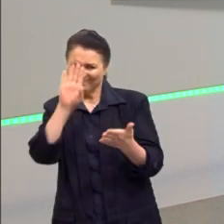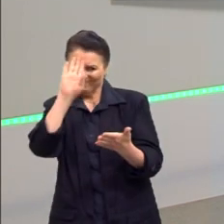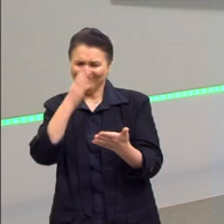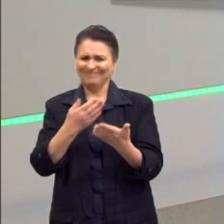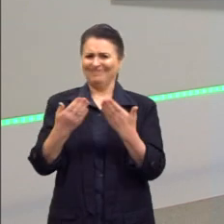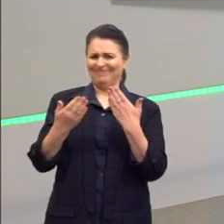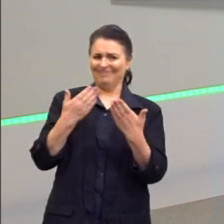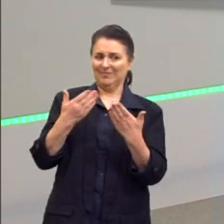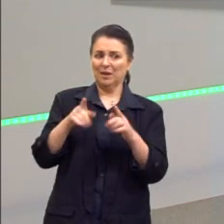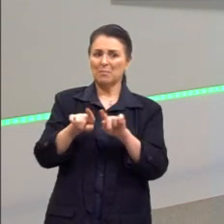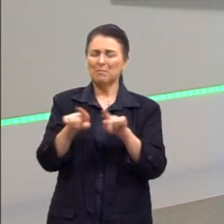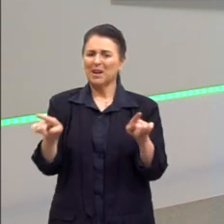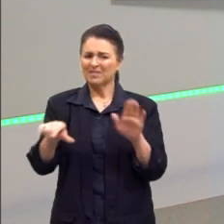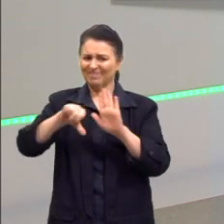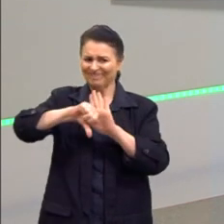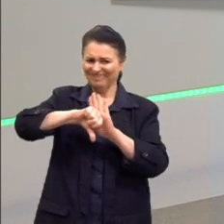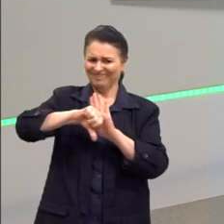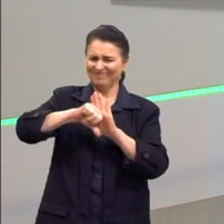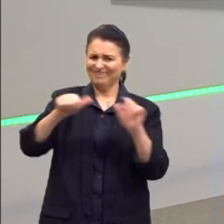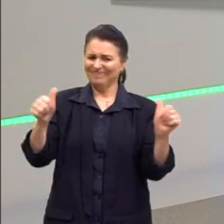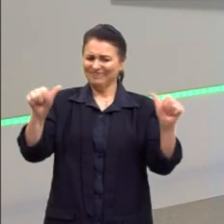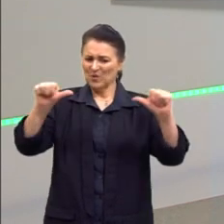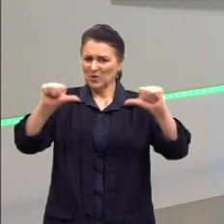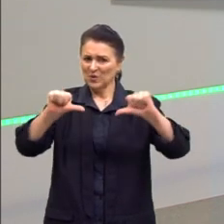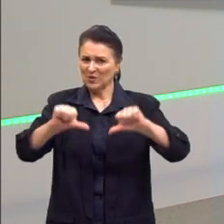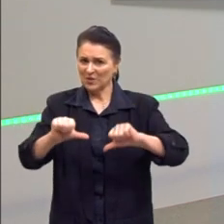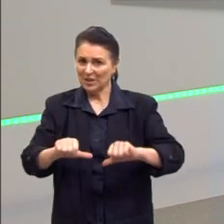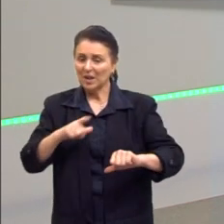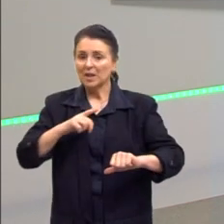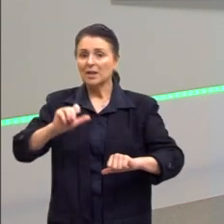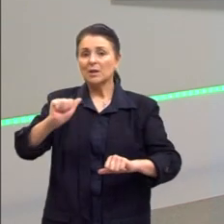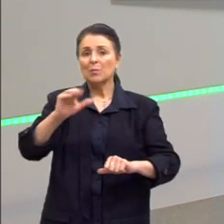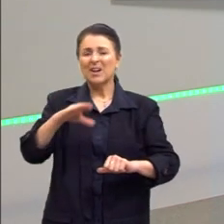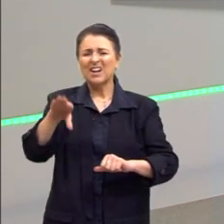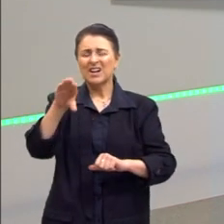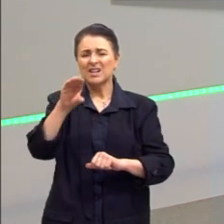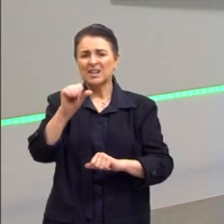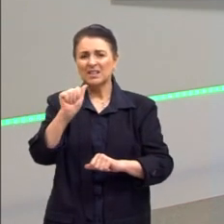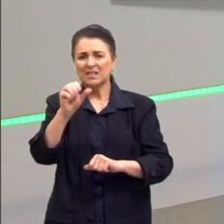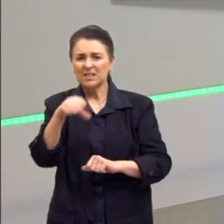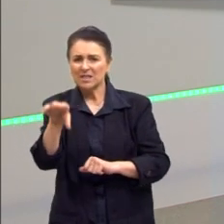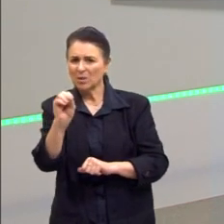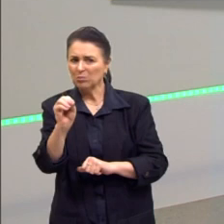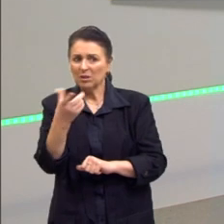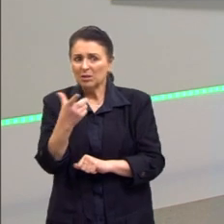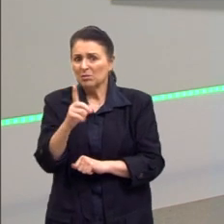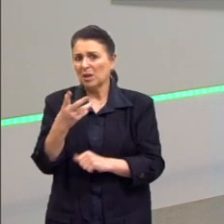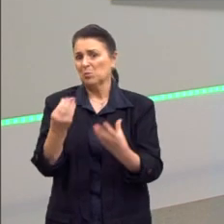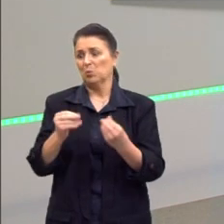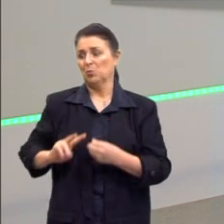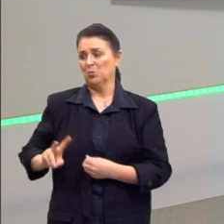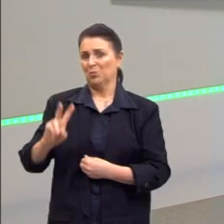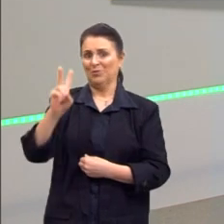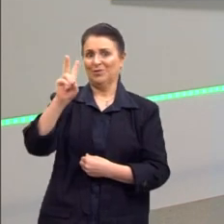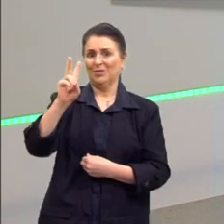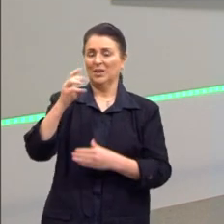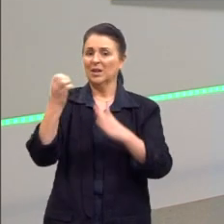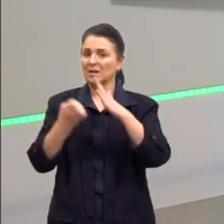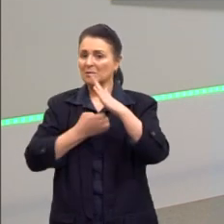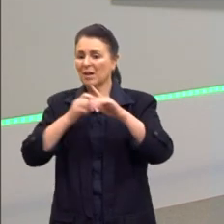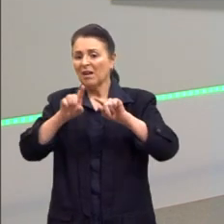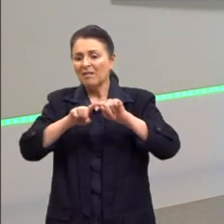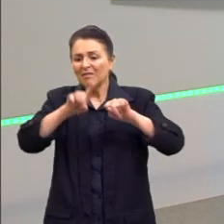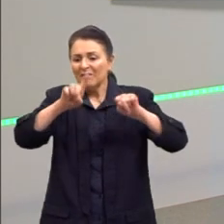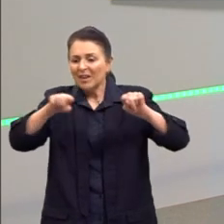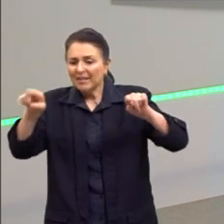tendo prejuízo. Essa empresa então vai ter uma ação que não vale tanto. E o valor dessa empresa vai variar.